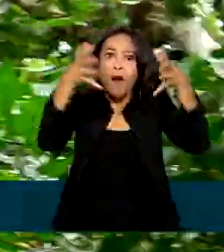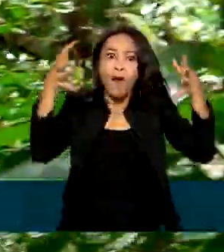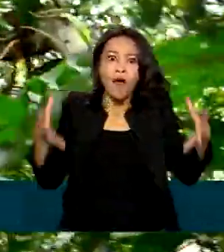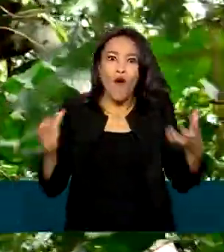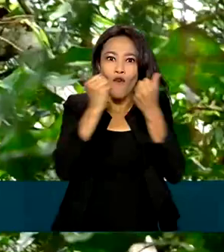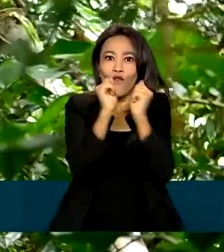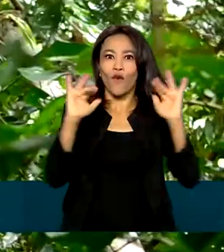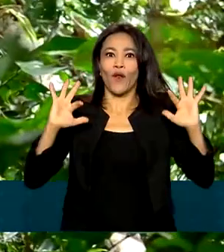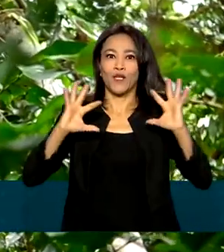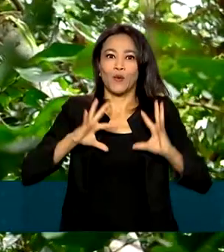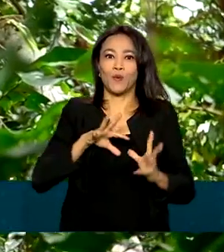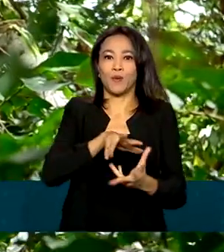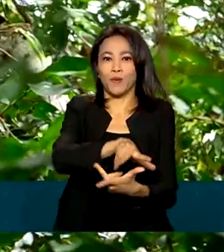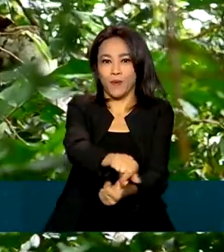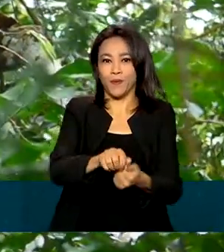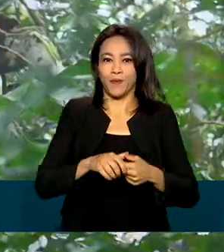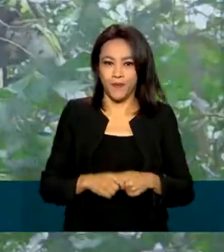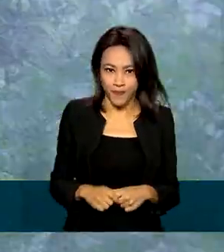do mundo.